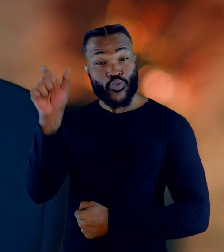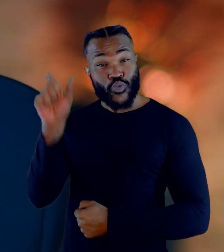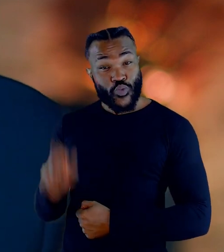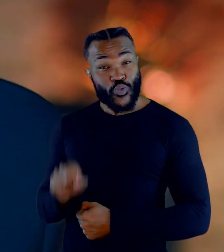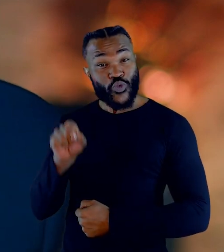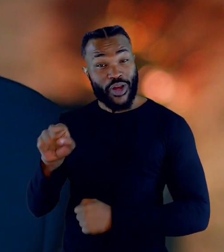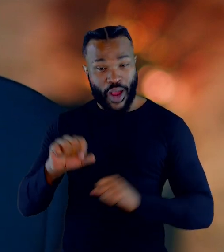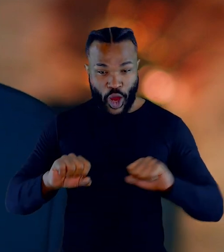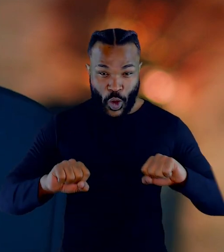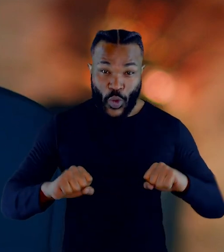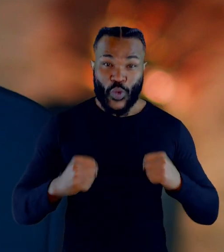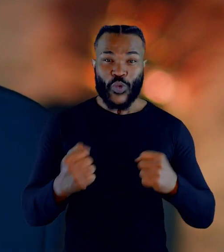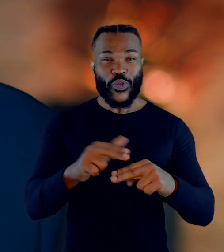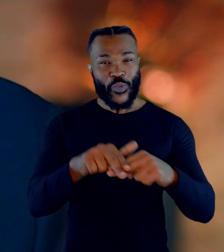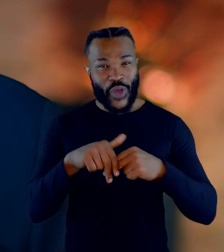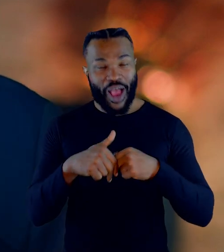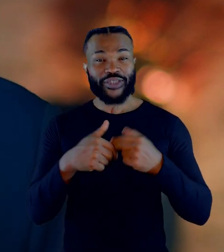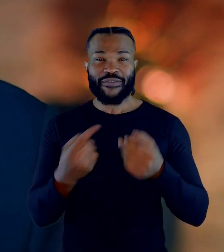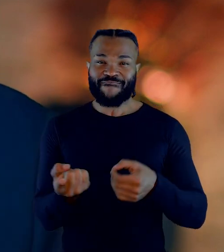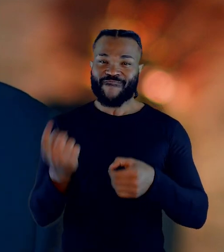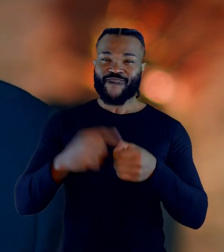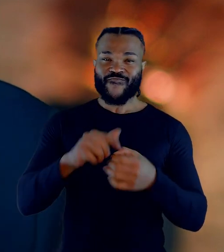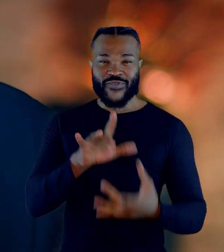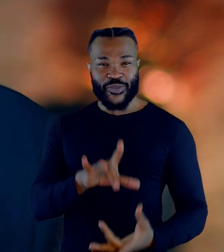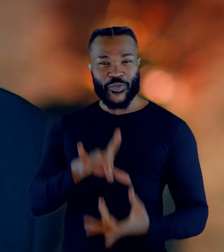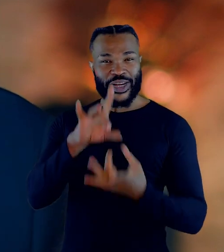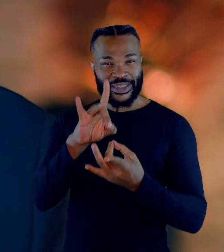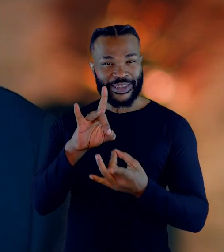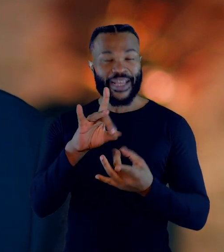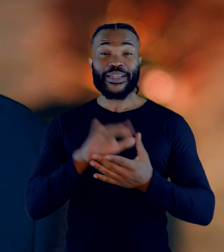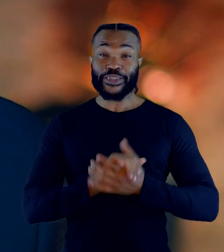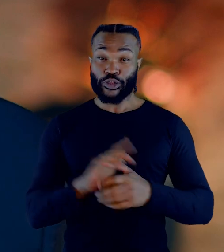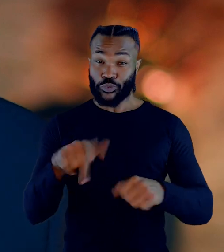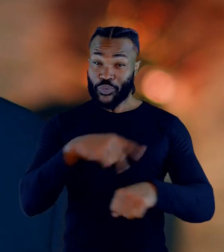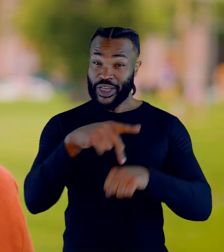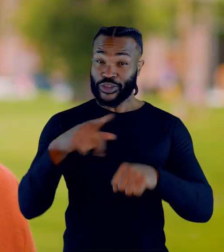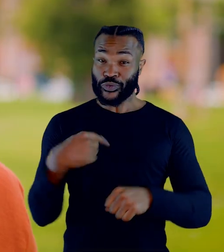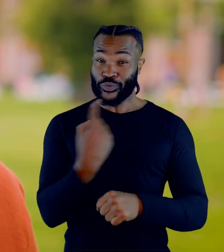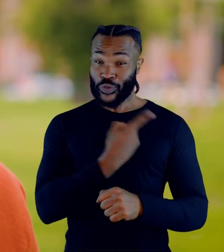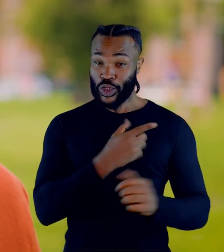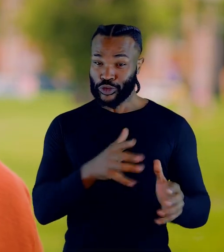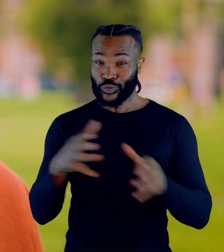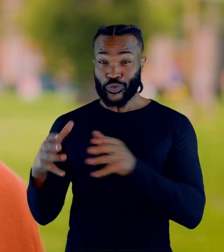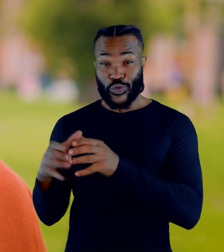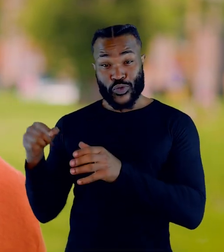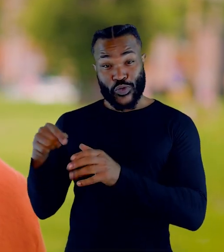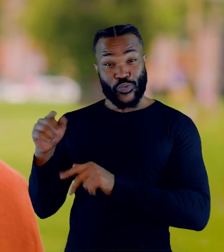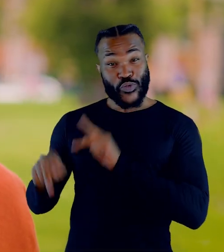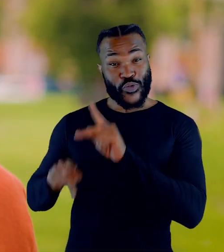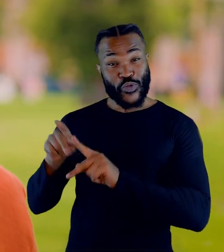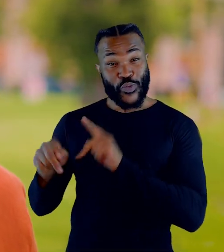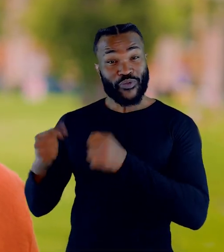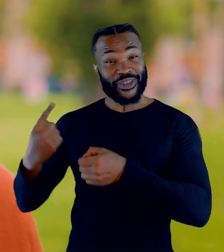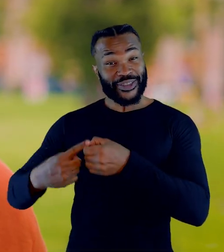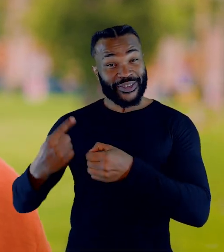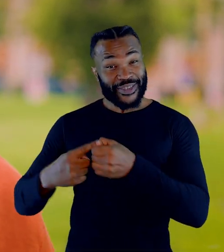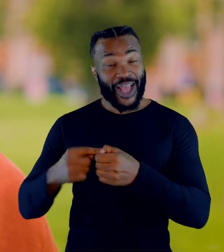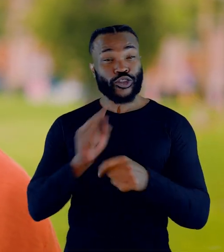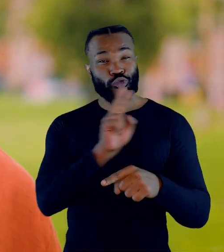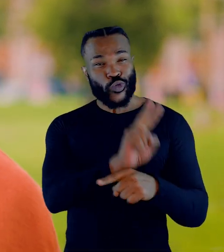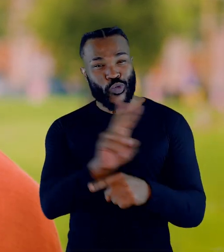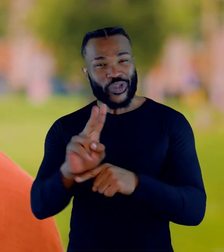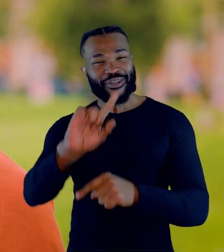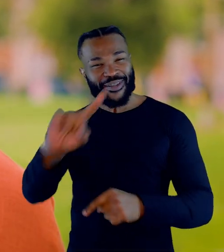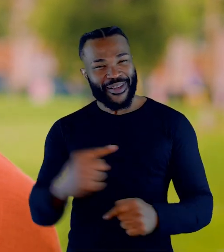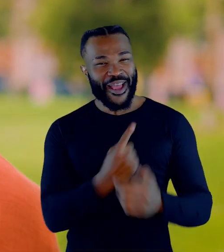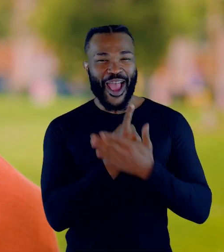Uma mulher que, enfim, luta pelo restabelecimento da democracia no nosso país. Nosso lado é o do povo, de uma cidade